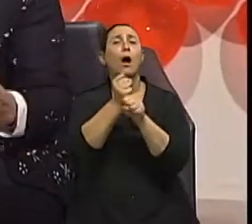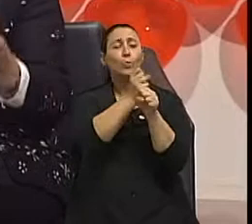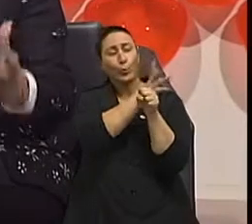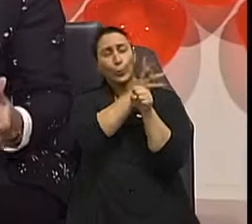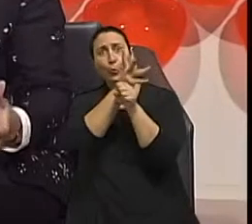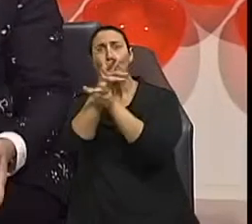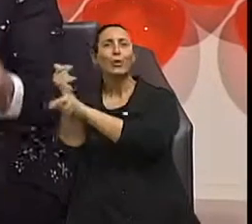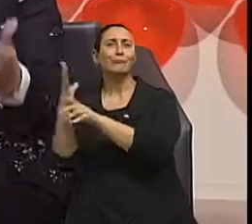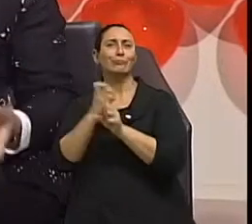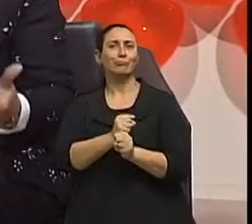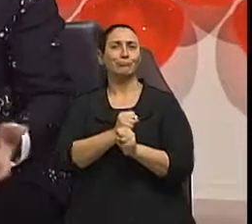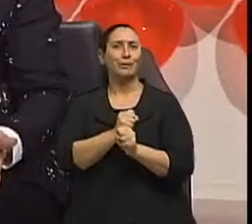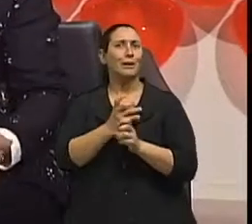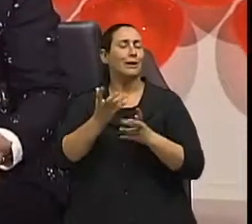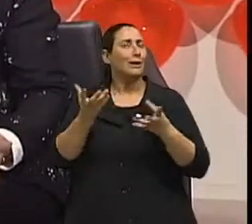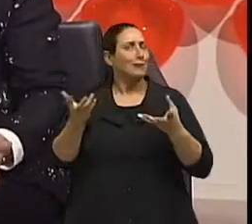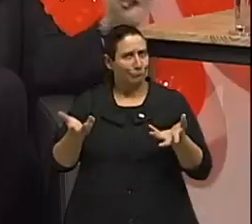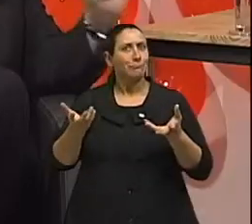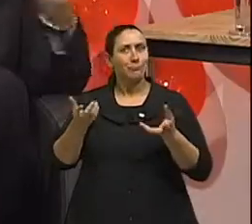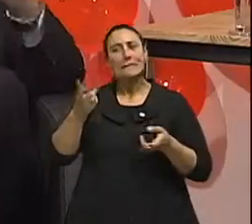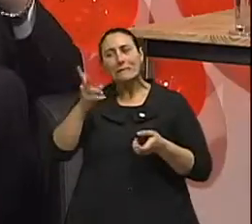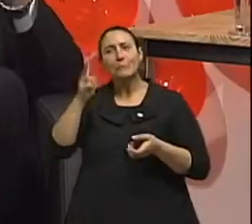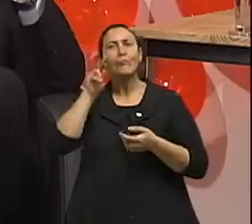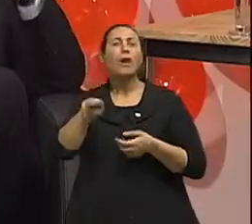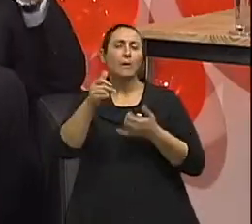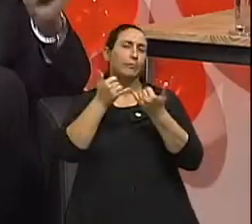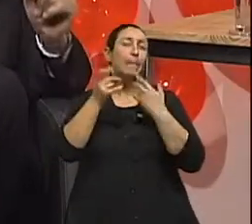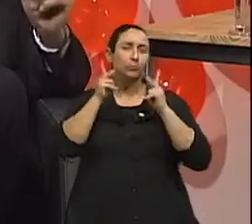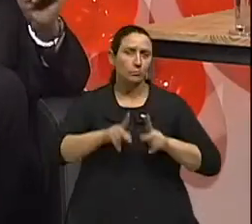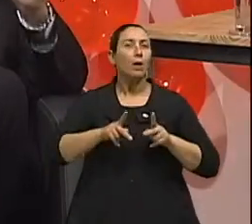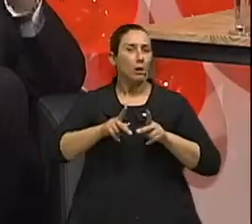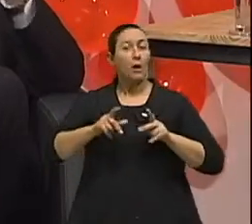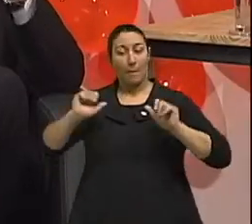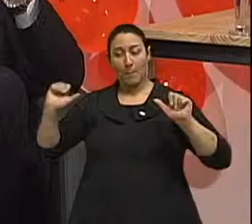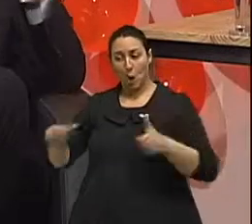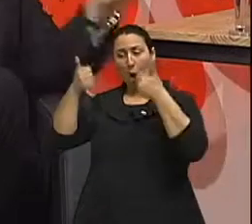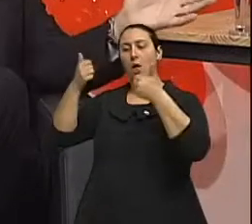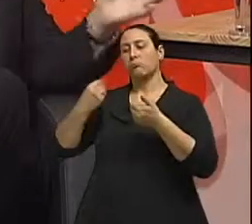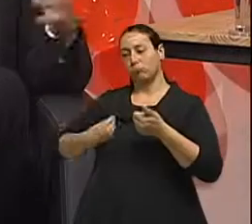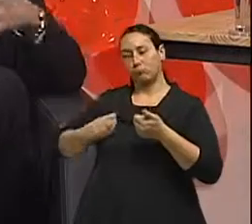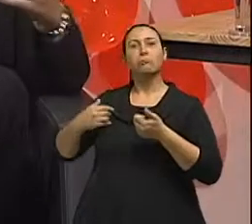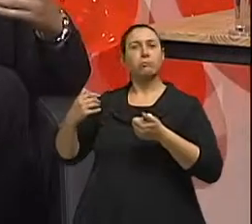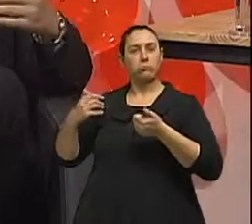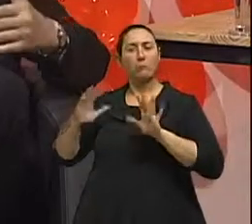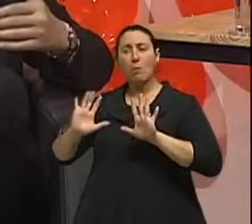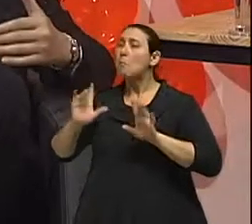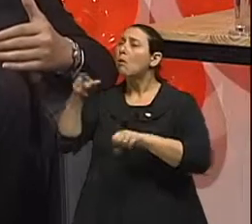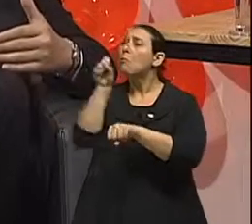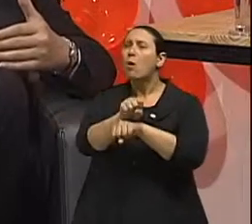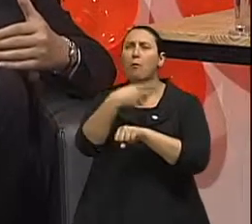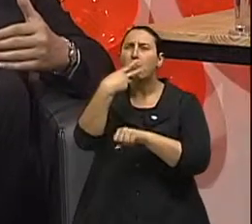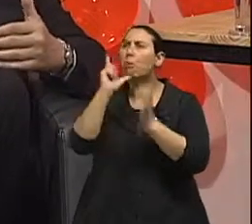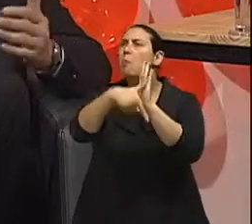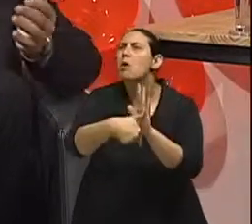Sempre é tempo e sempre é benefício. Sempre é benefício. A pessoa melhora a qualidade de vida, algumas pessoas, tá, mas parou de fumar e